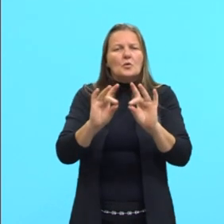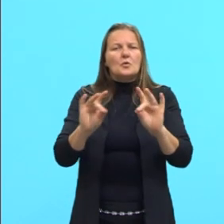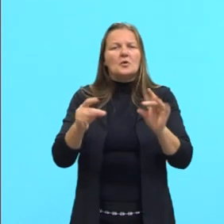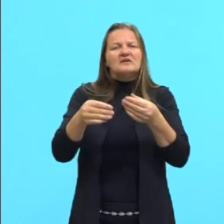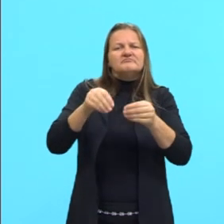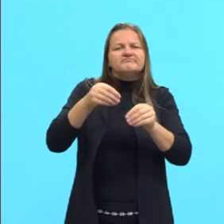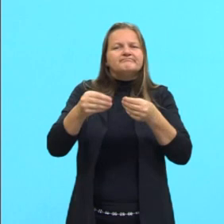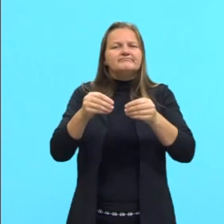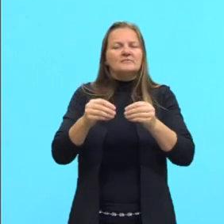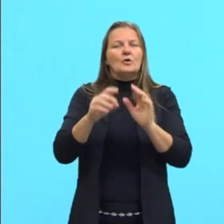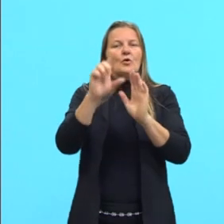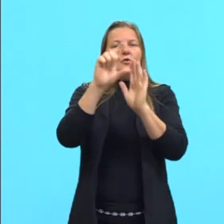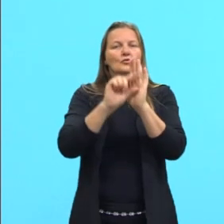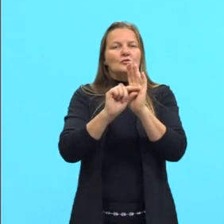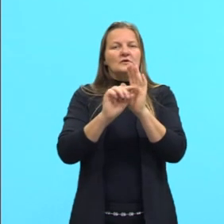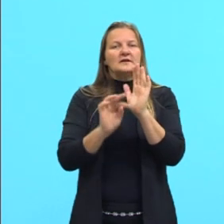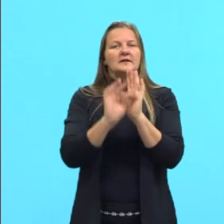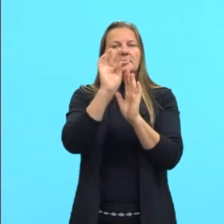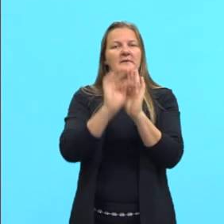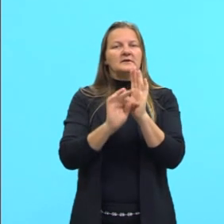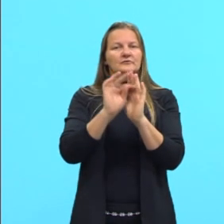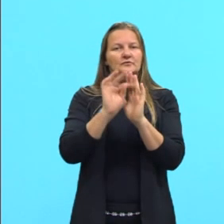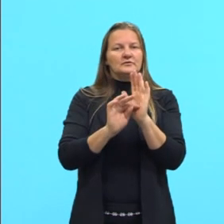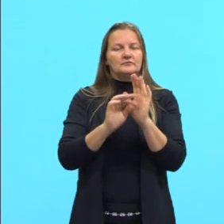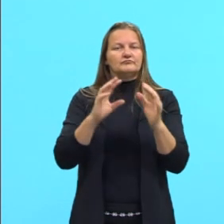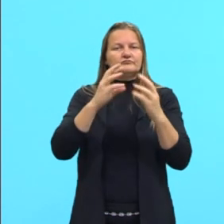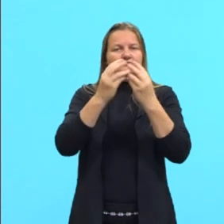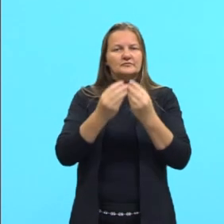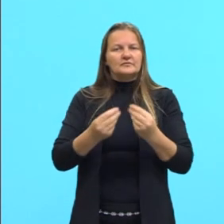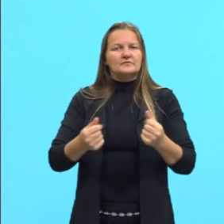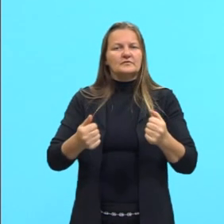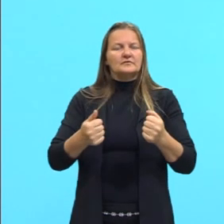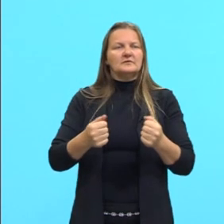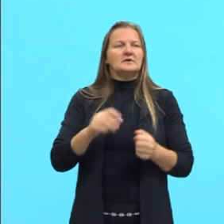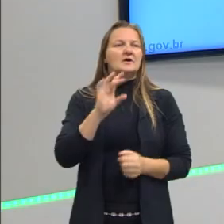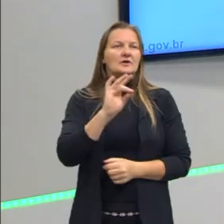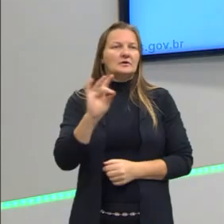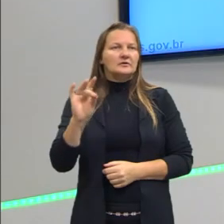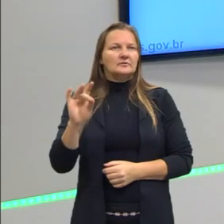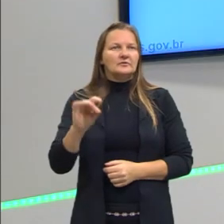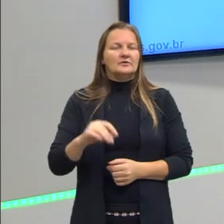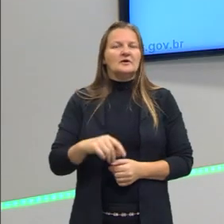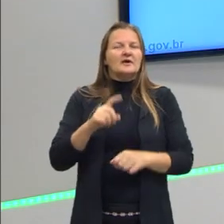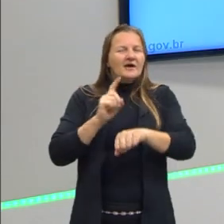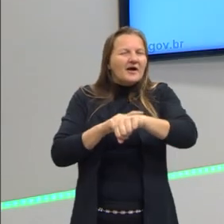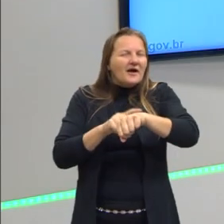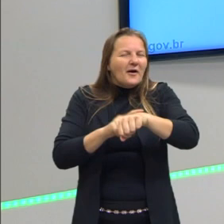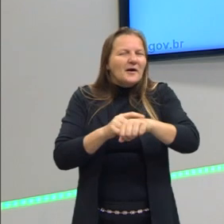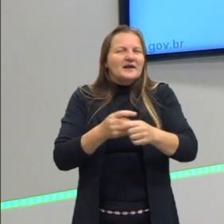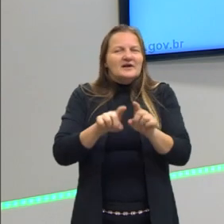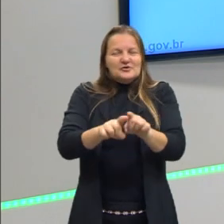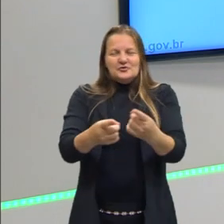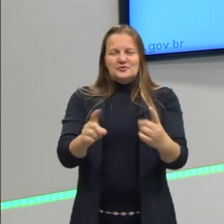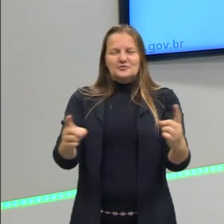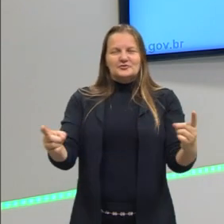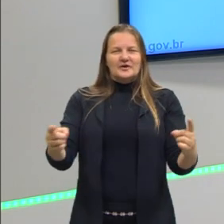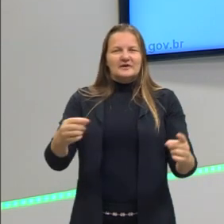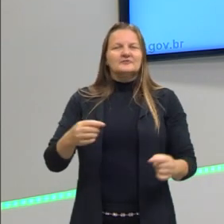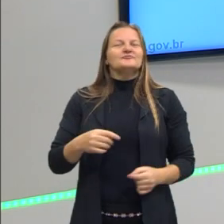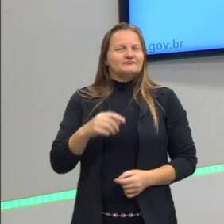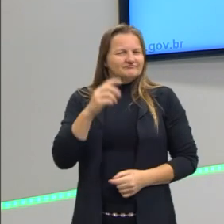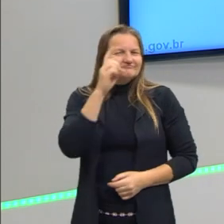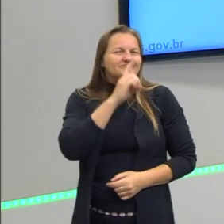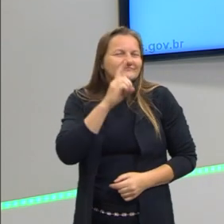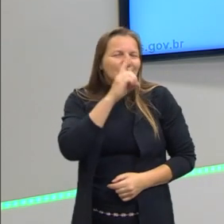diminuição da temperatura de fusão do líquido. Eu acredito que todo mundo no churrasco de domingo ou em algum churrasco já deve ter